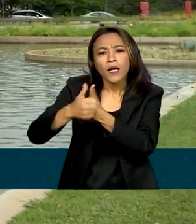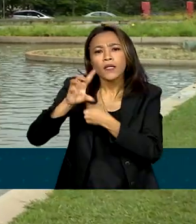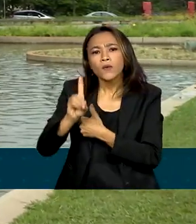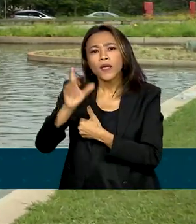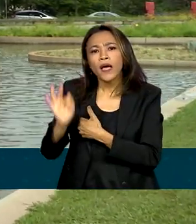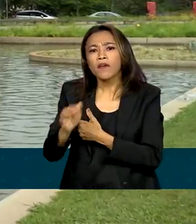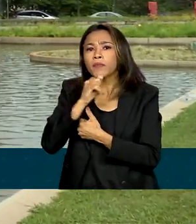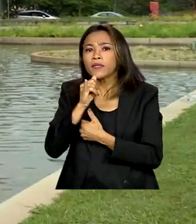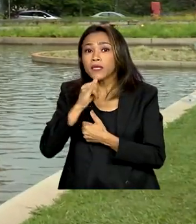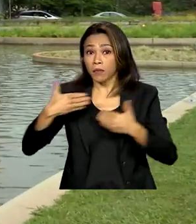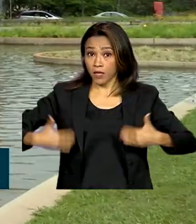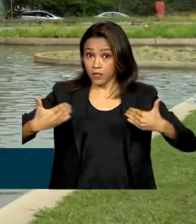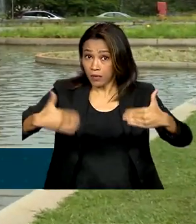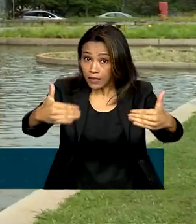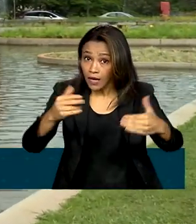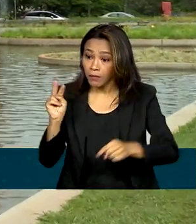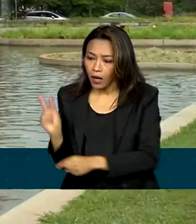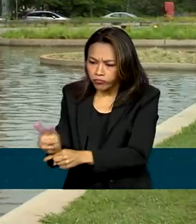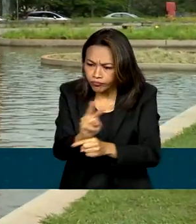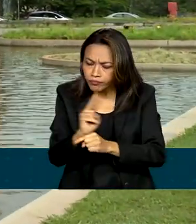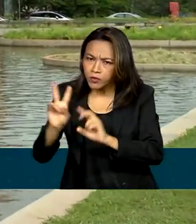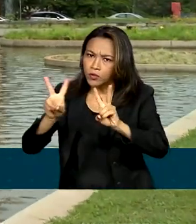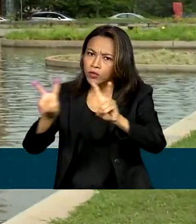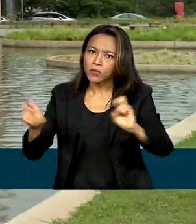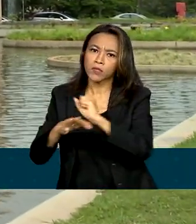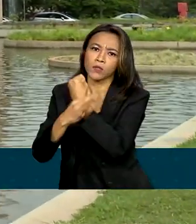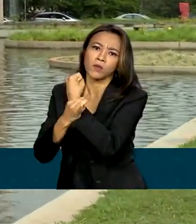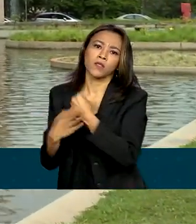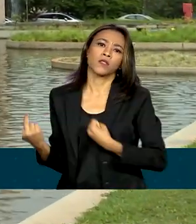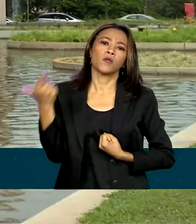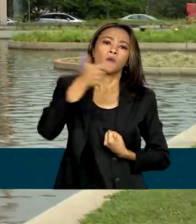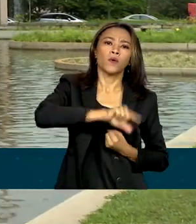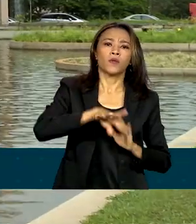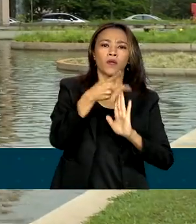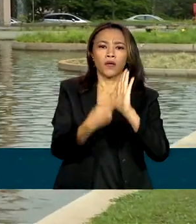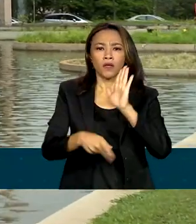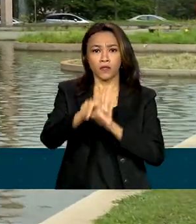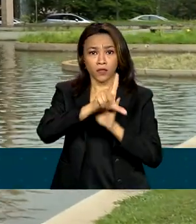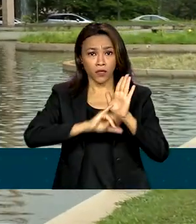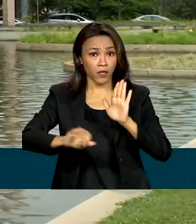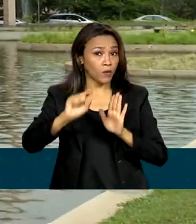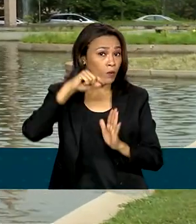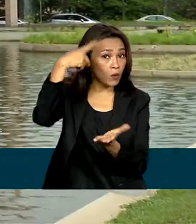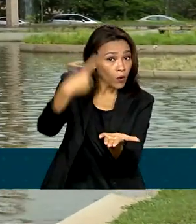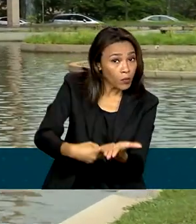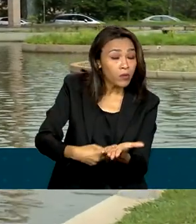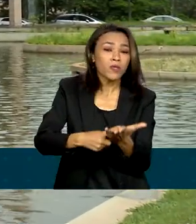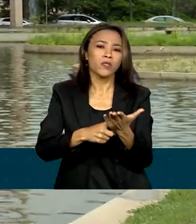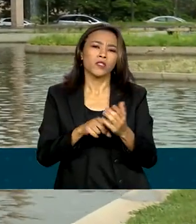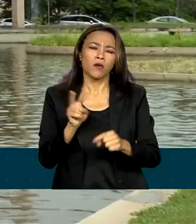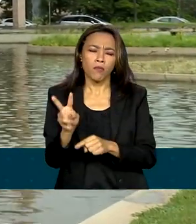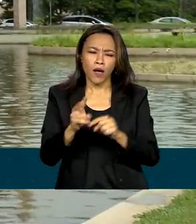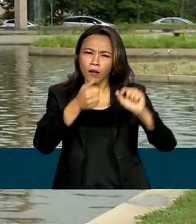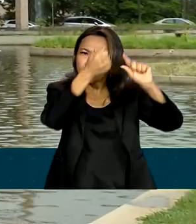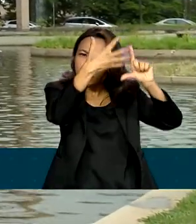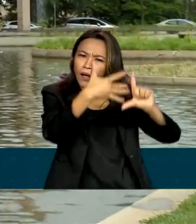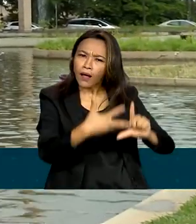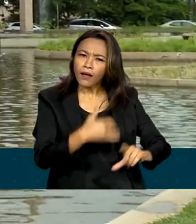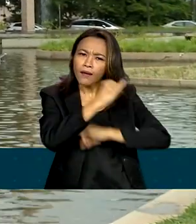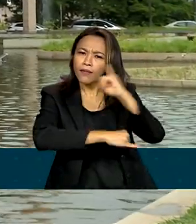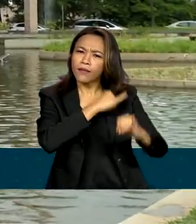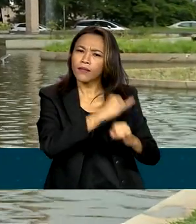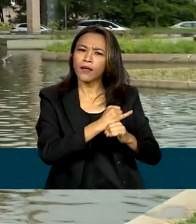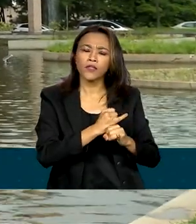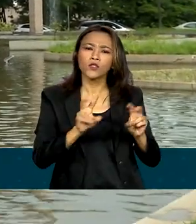aqui na Esplanada dos Ministérios. E um outro projeto de lei com obrigações para plataformas de internet no que se